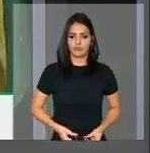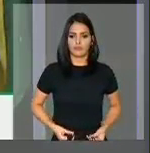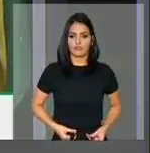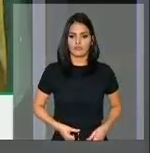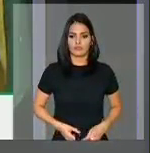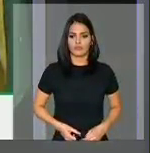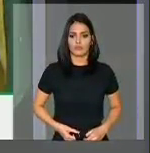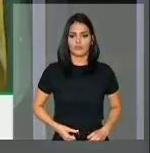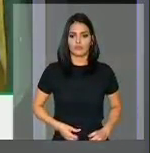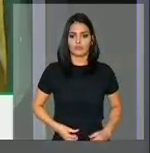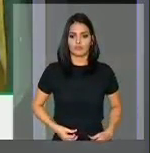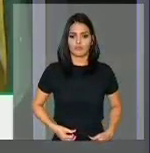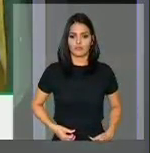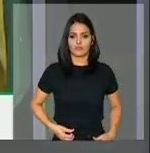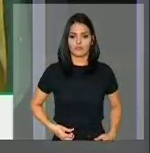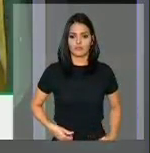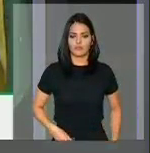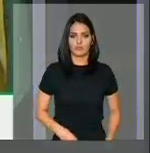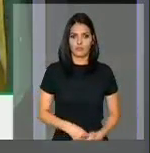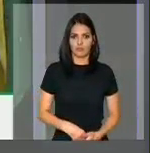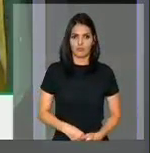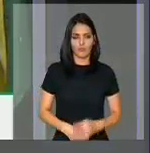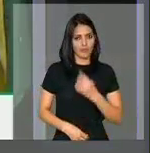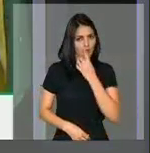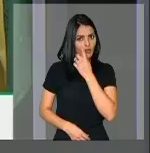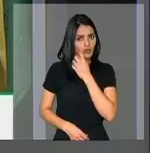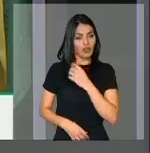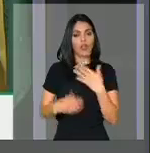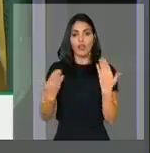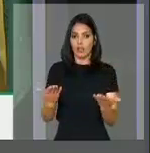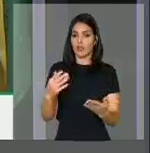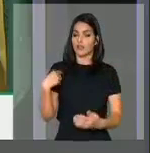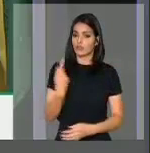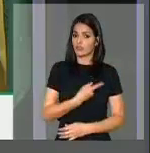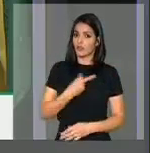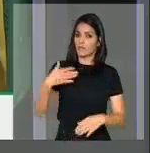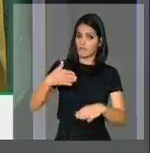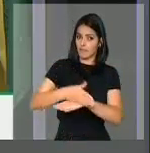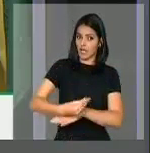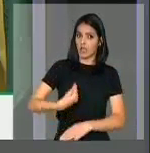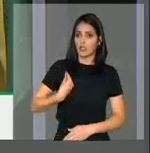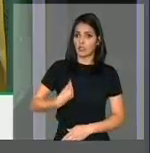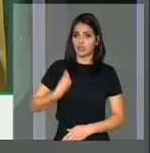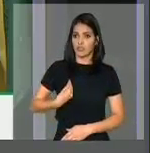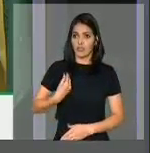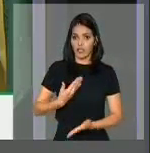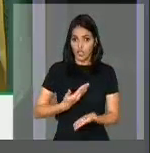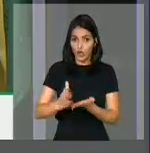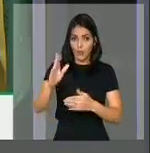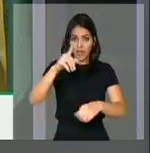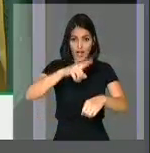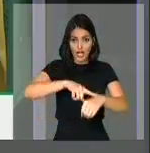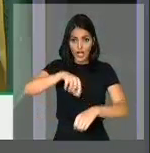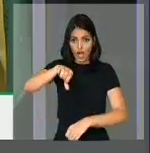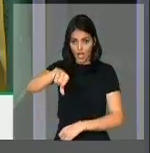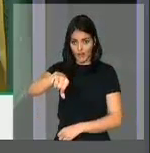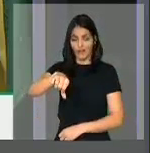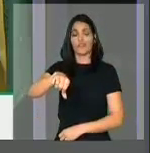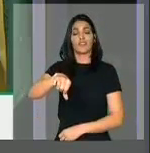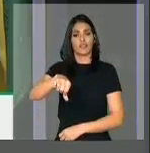Nobre, para que possamos participar a partir de 9 horas